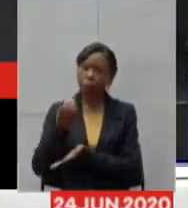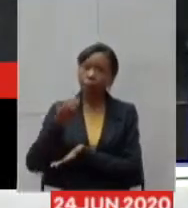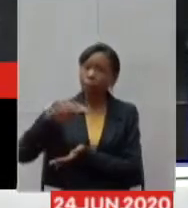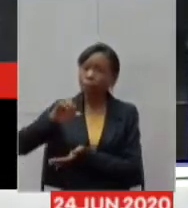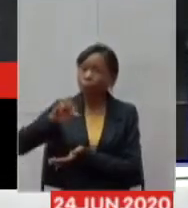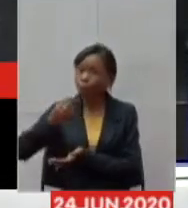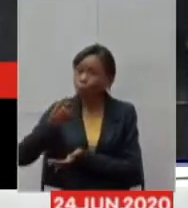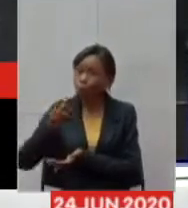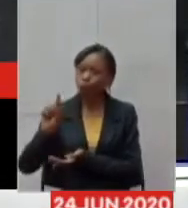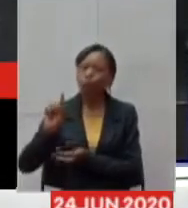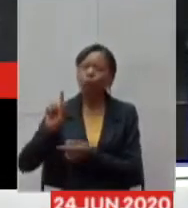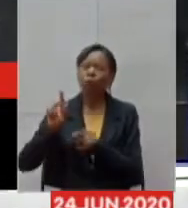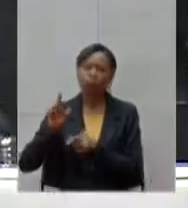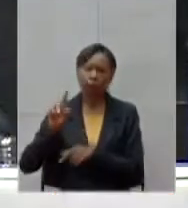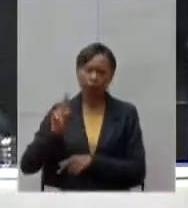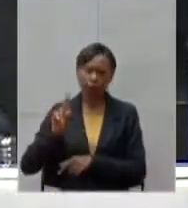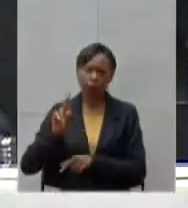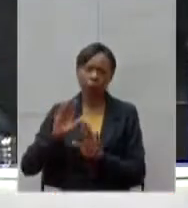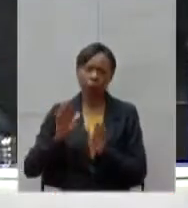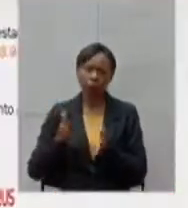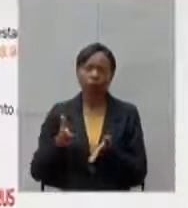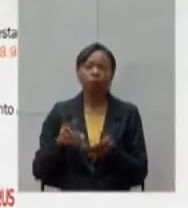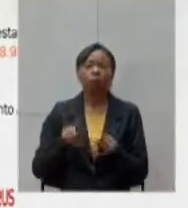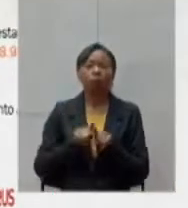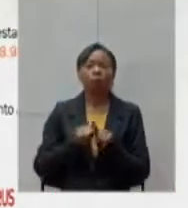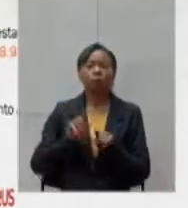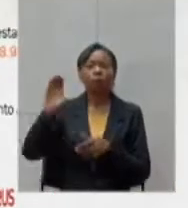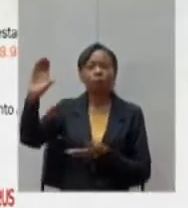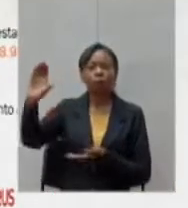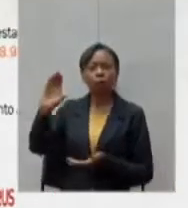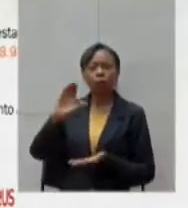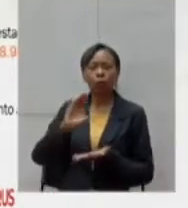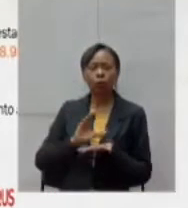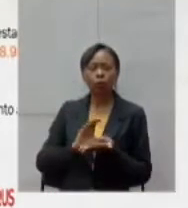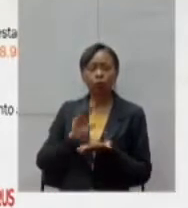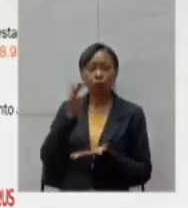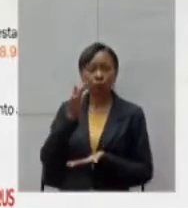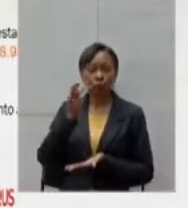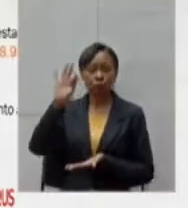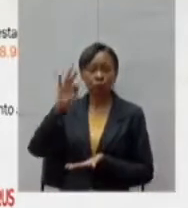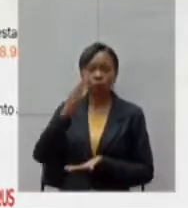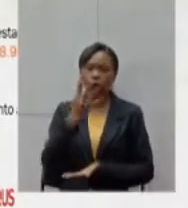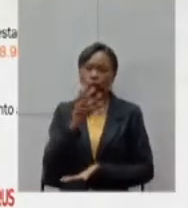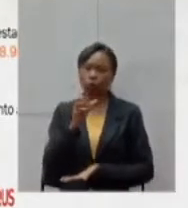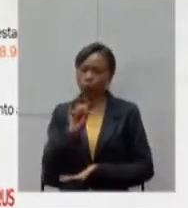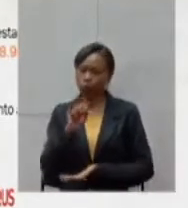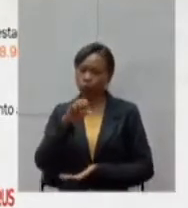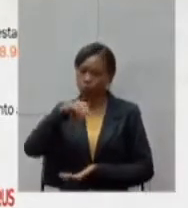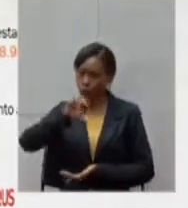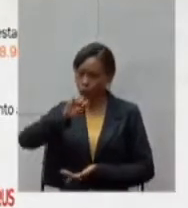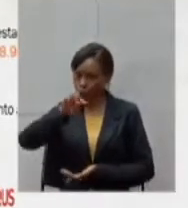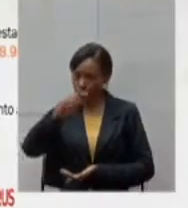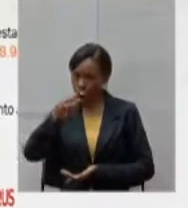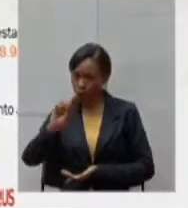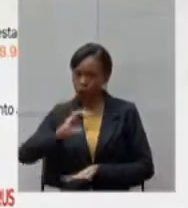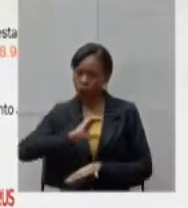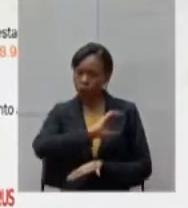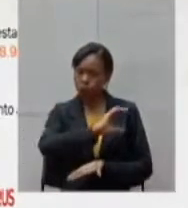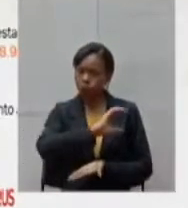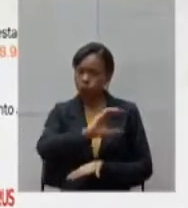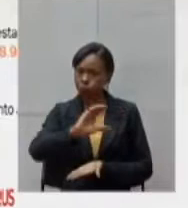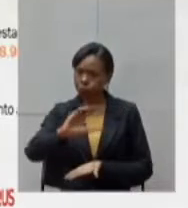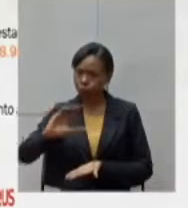forma geral, nós temos hoje recursos federais na ordem de 48 milhões já distribuídos, esses recursos federais todos